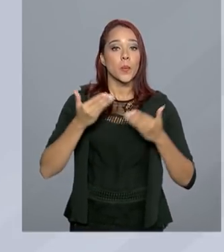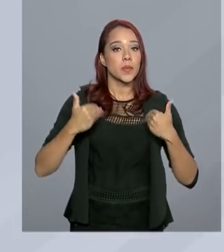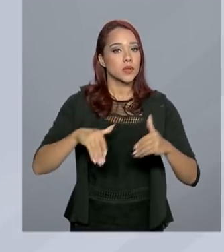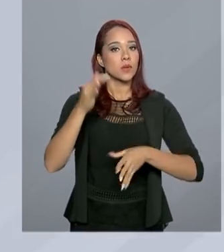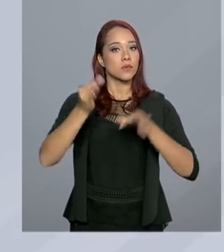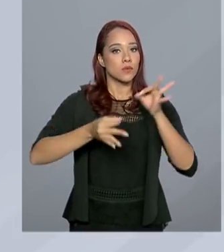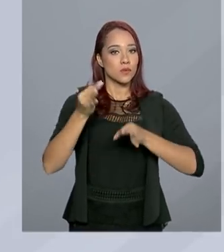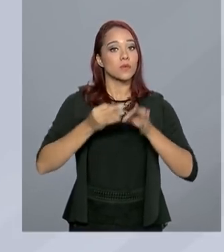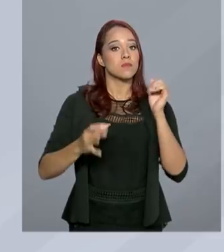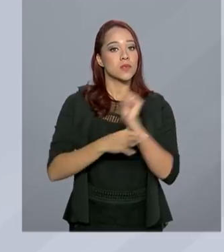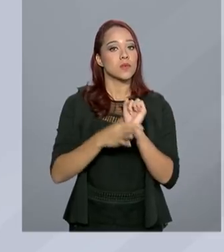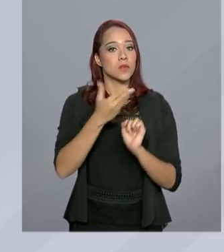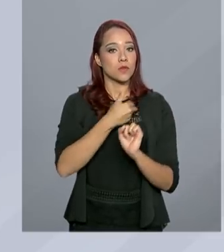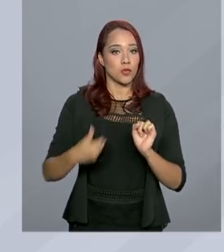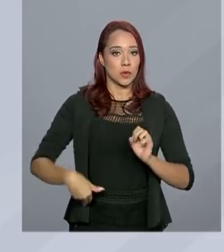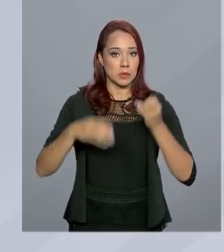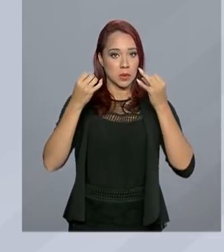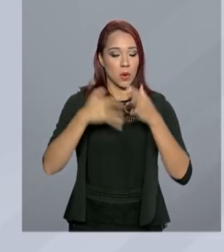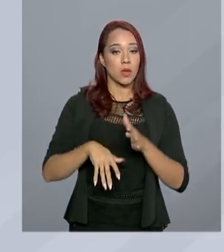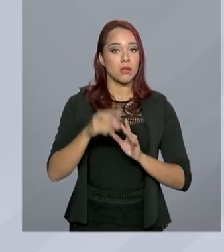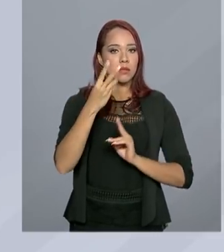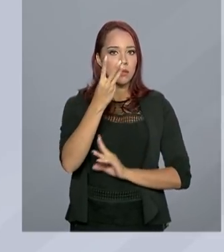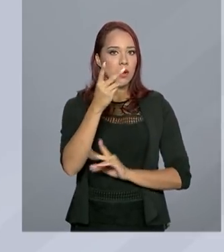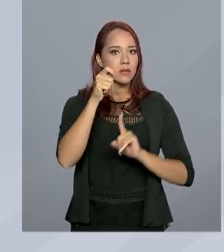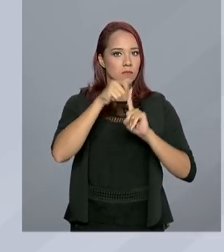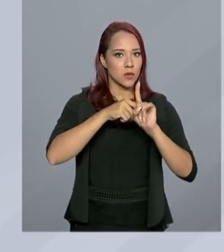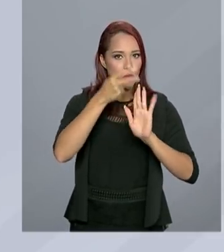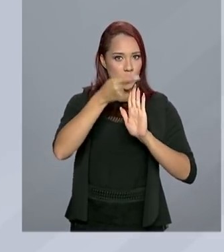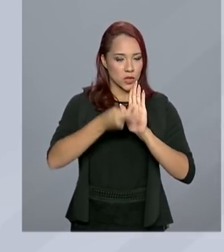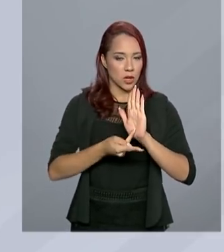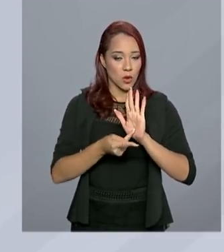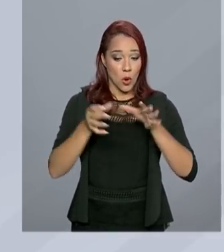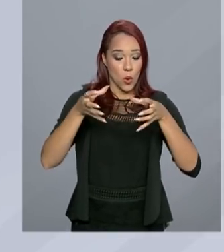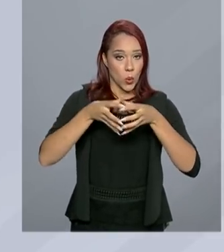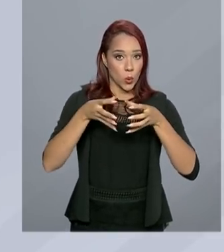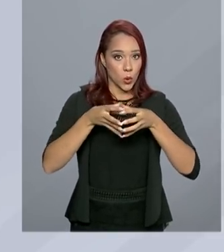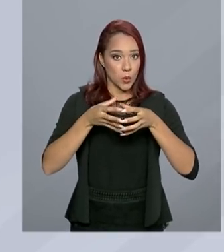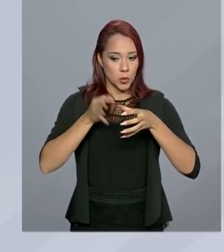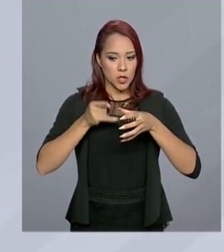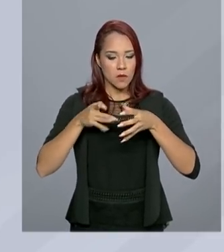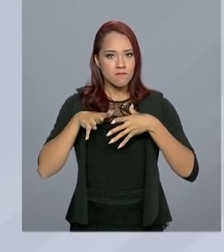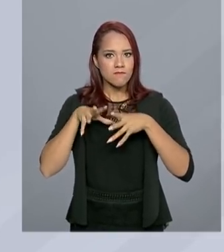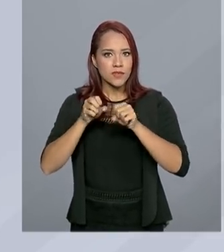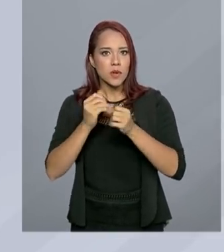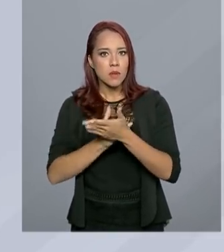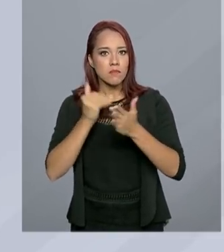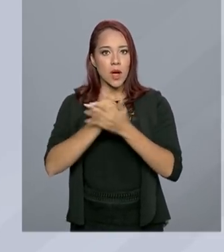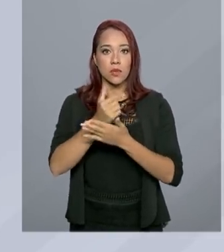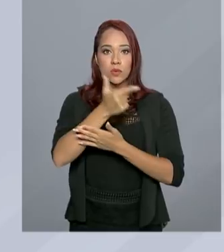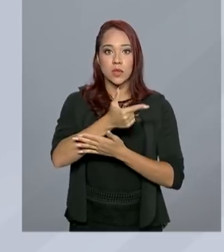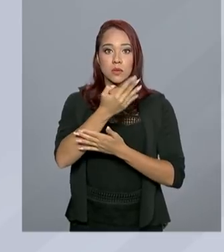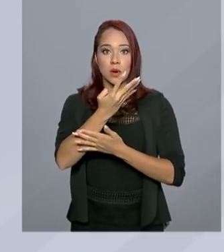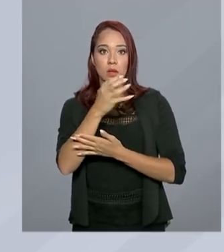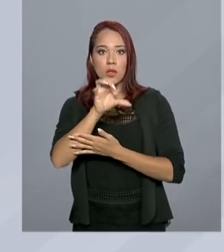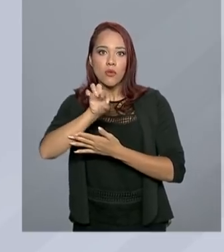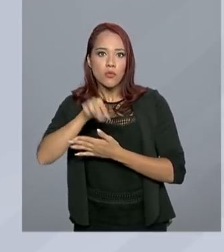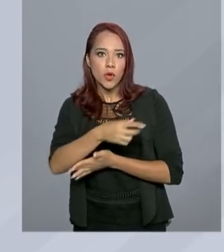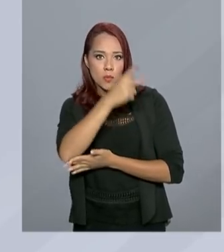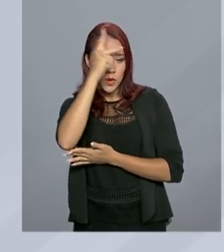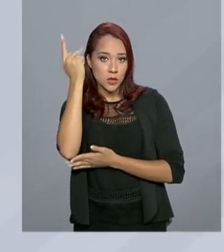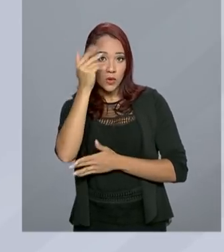Justiça e Segurança Pública, em três meses de projeto, as equipes abordaram mais de 249 mil pessoas,